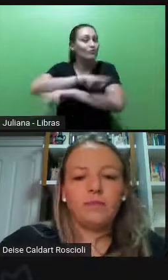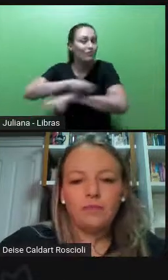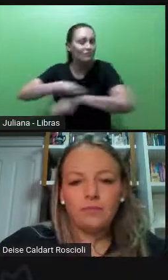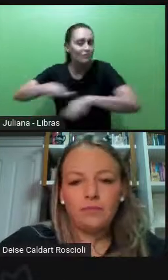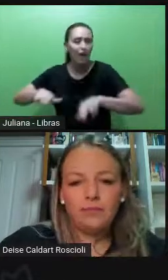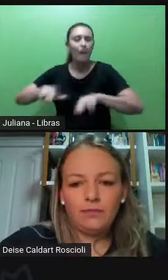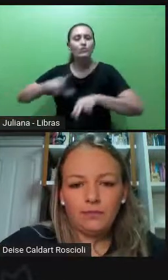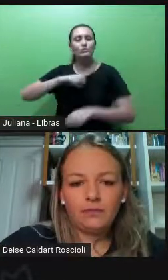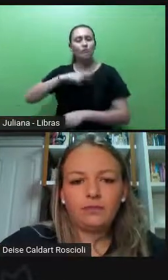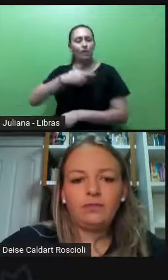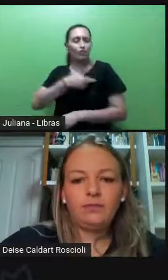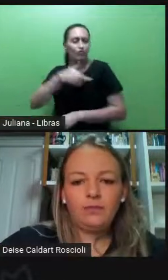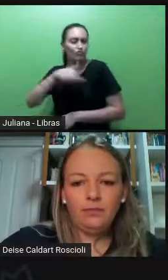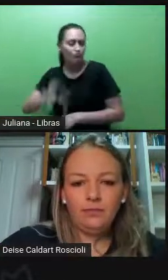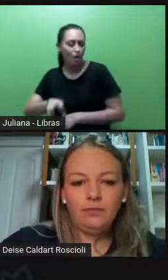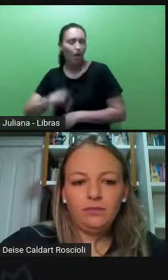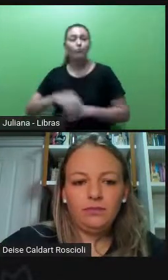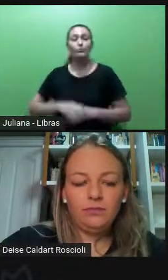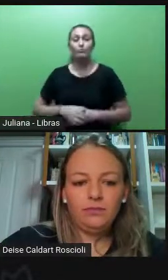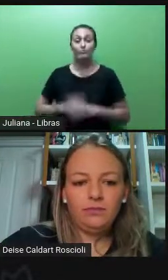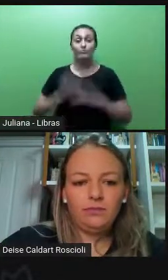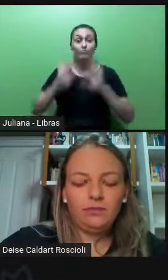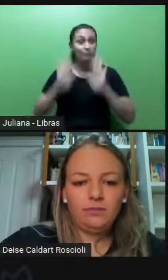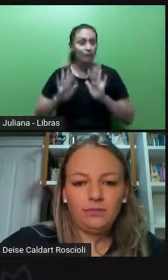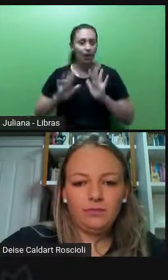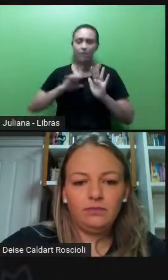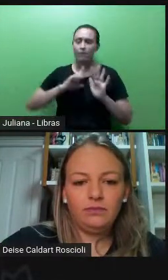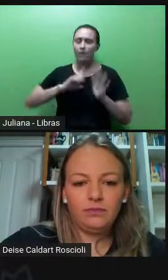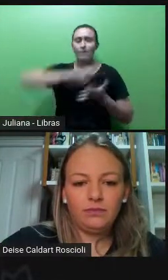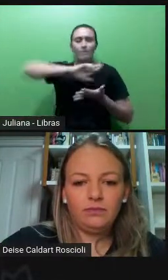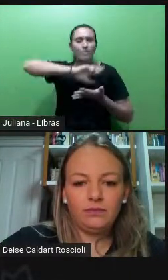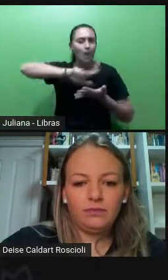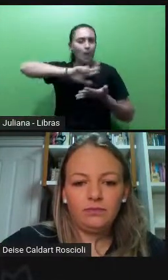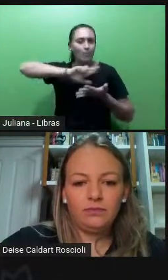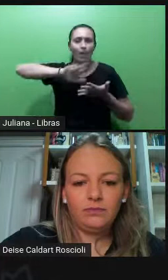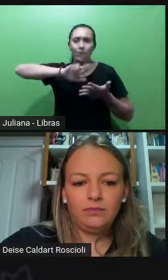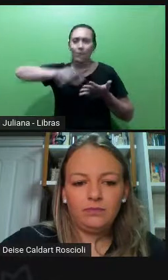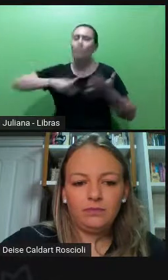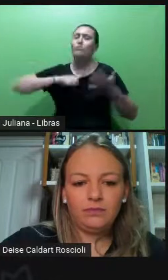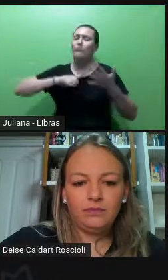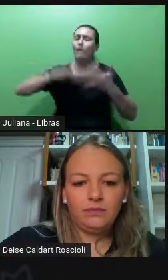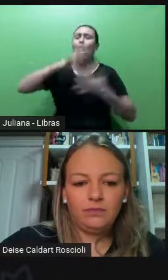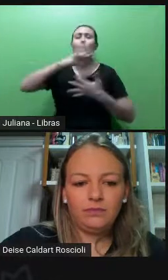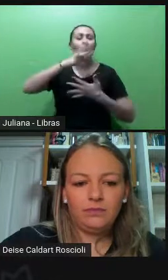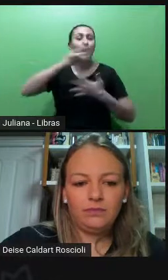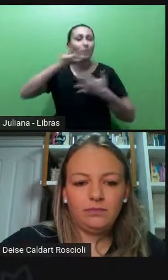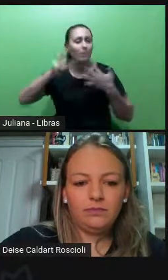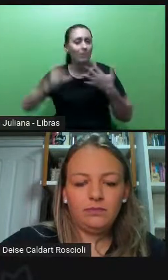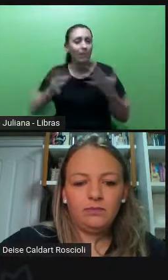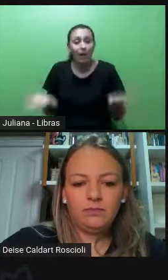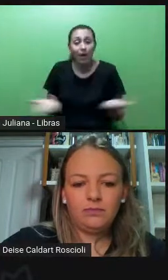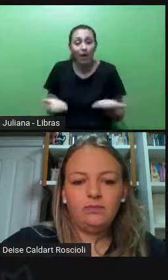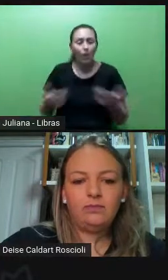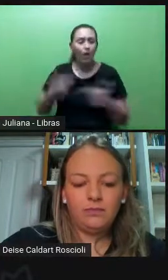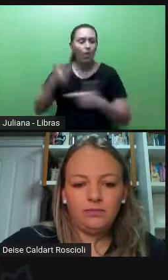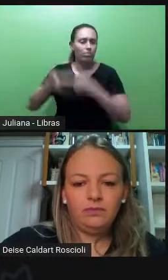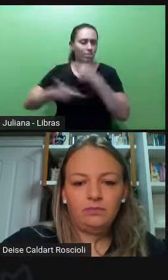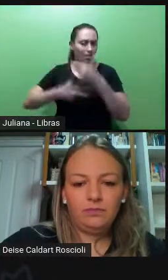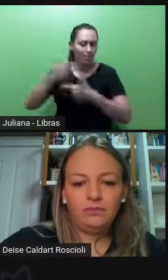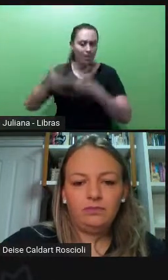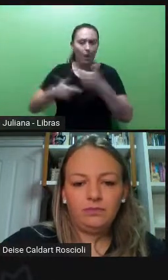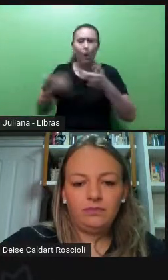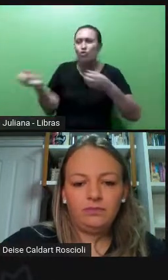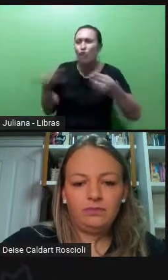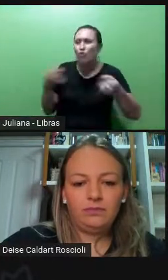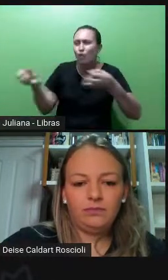diversidade religiosa, além de outros elementos de discussão mais recentes do mercado de trabalho que estão crescendo muito,